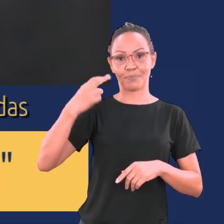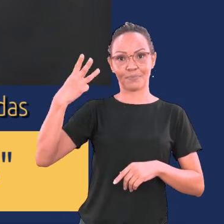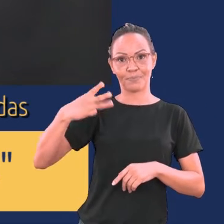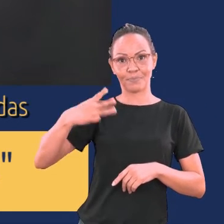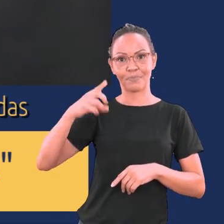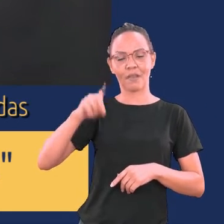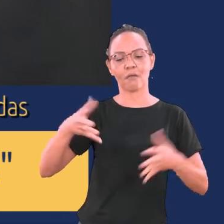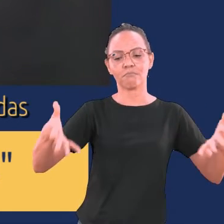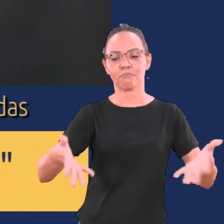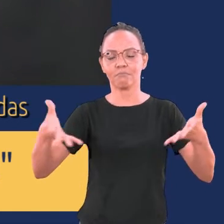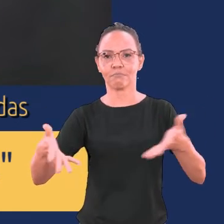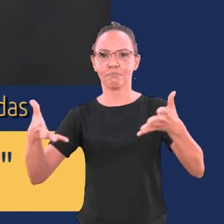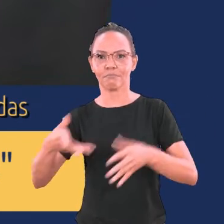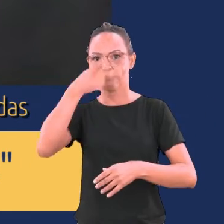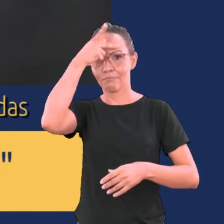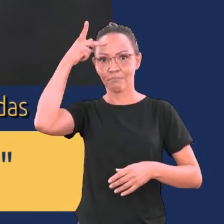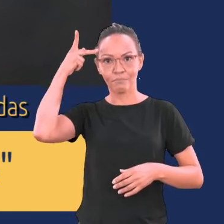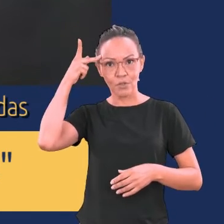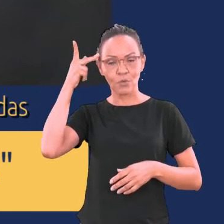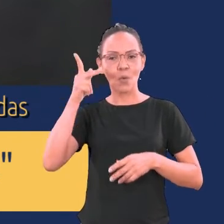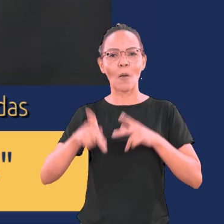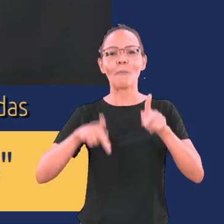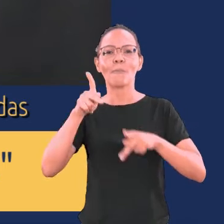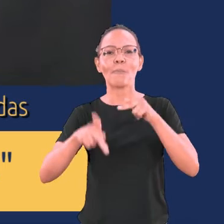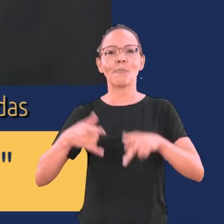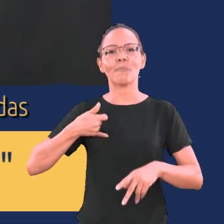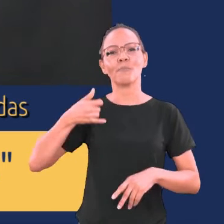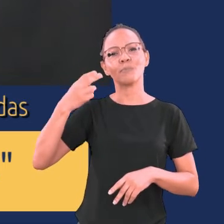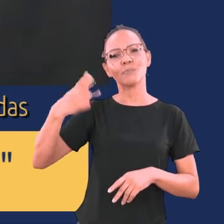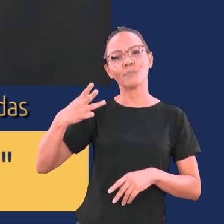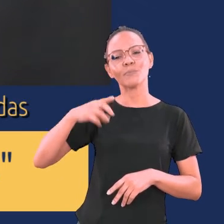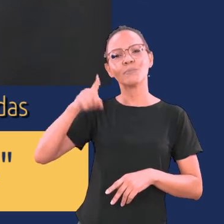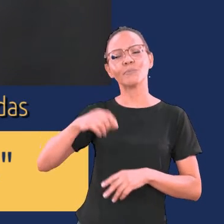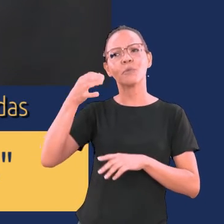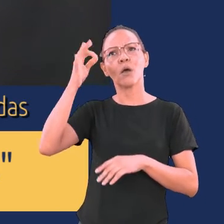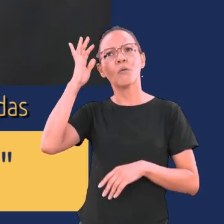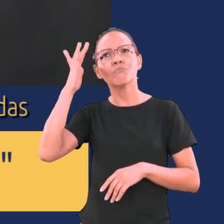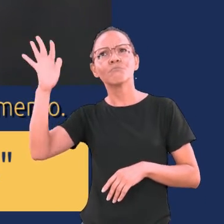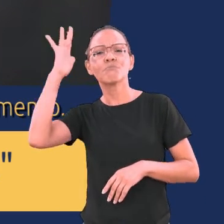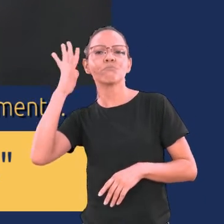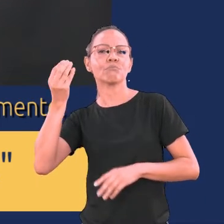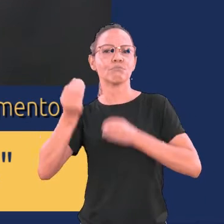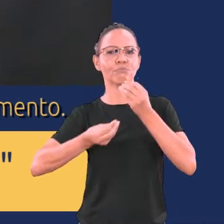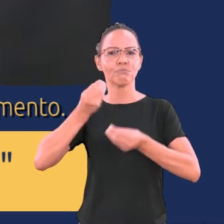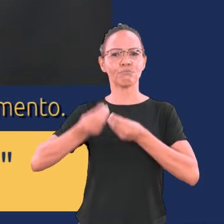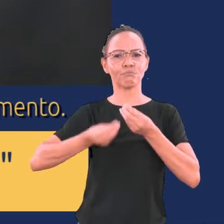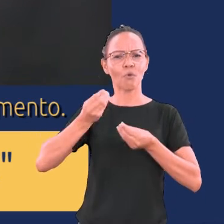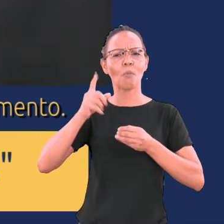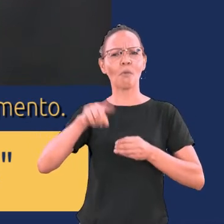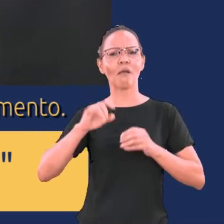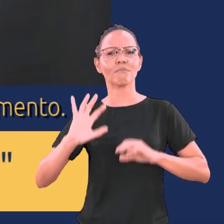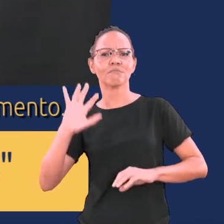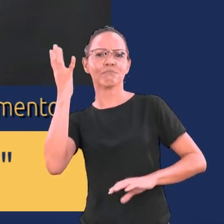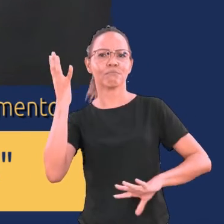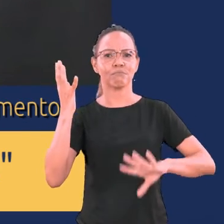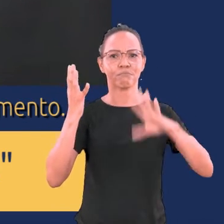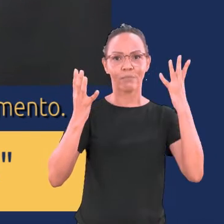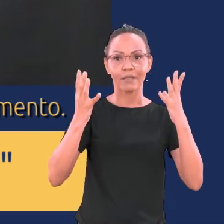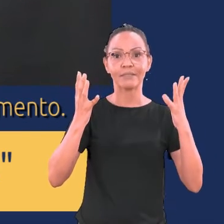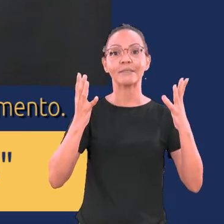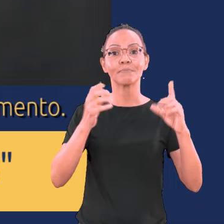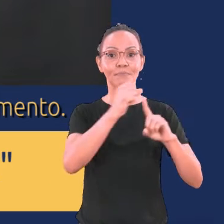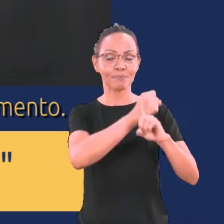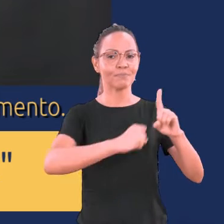estimular o público da terceira idade a uma reflexão crítica acerca das diferentes situações que